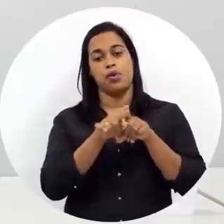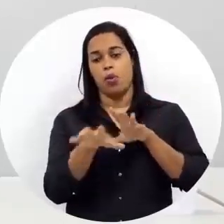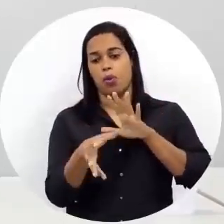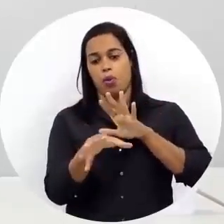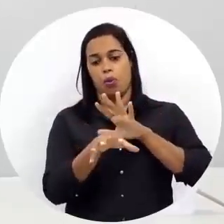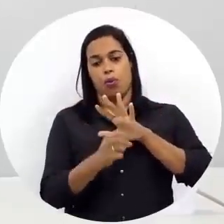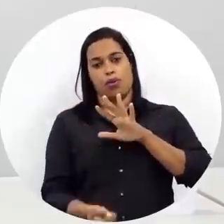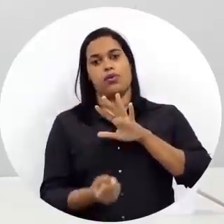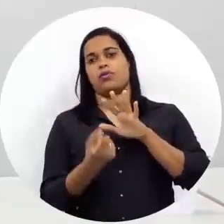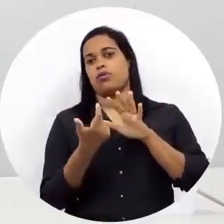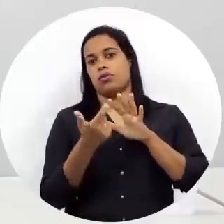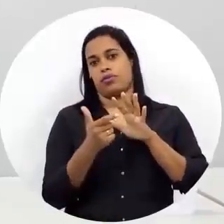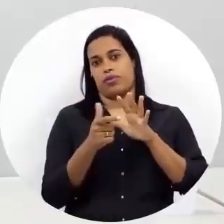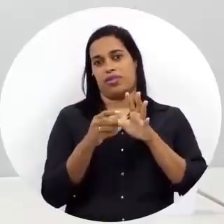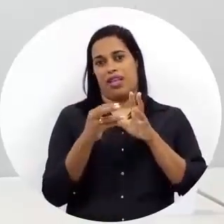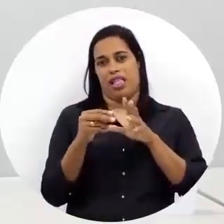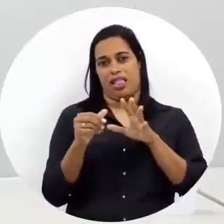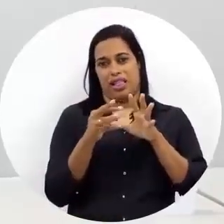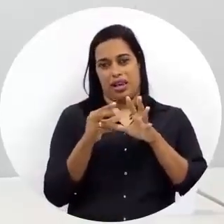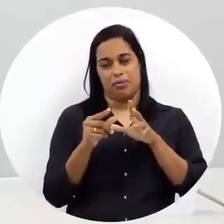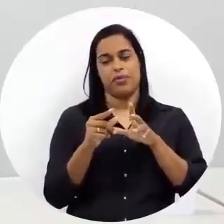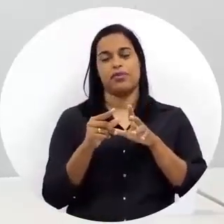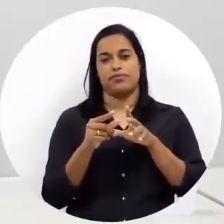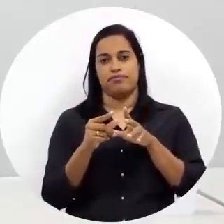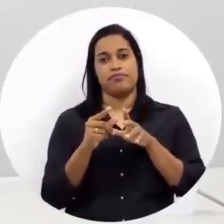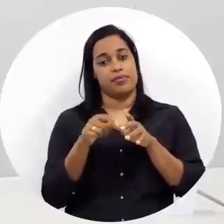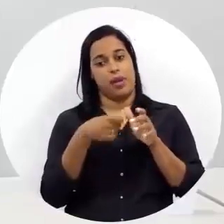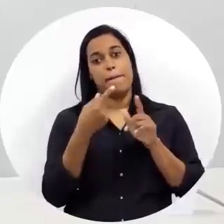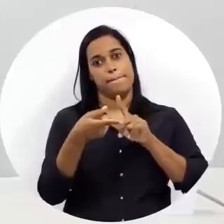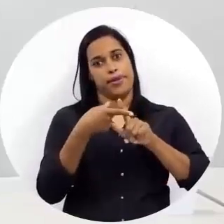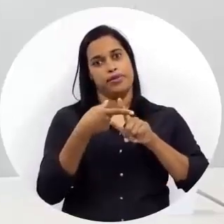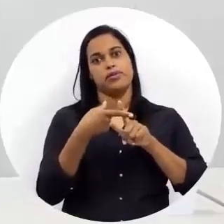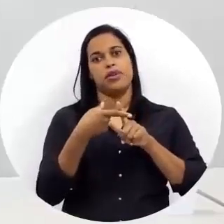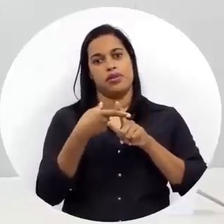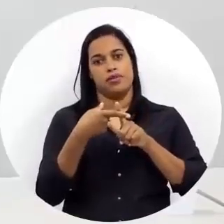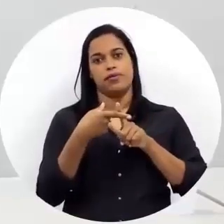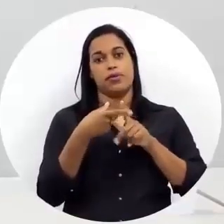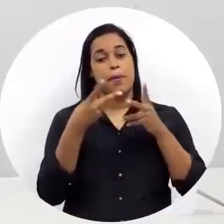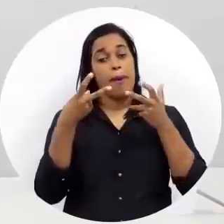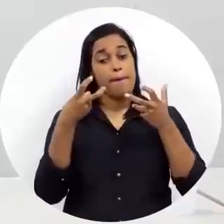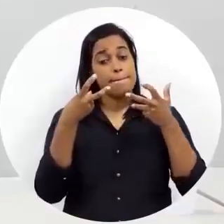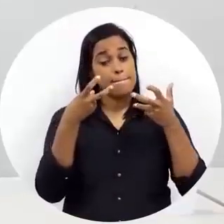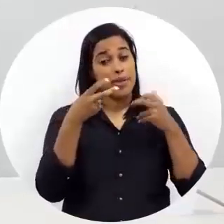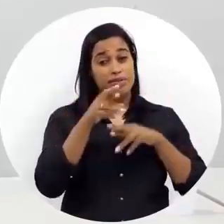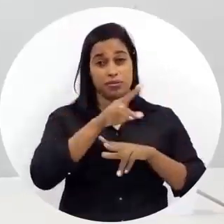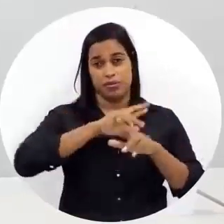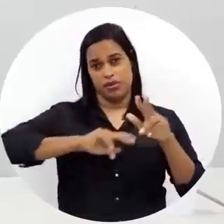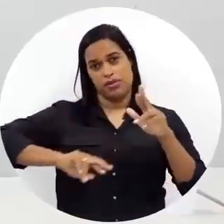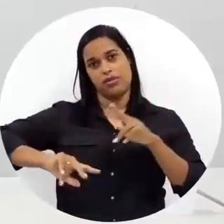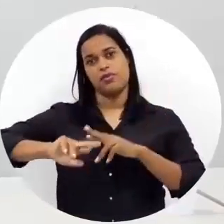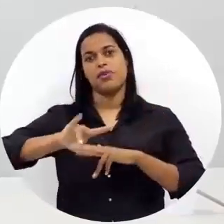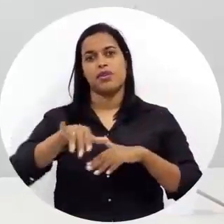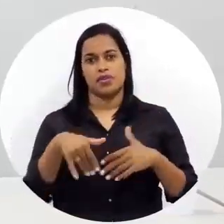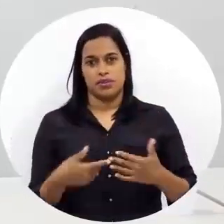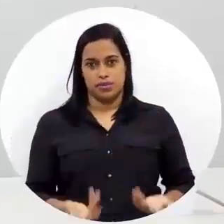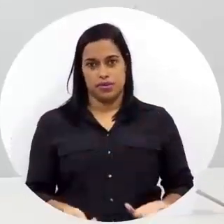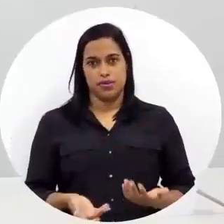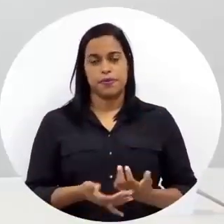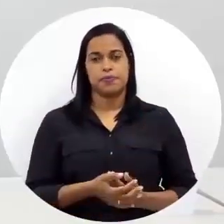absorver aquilo ali, não vai ficar alagado, então a vantagem do copograma, dá para perceber que são várias.